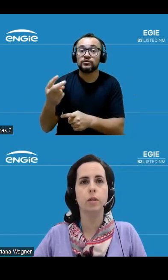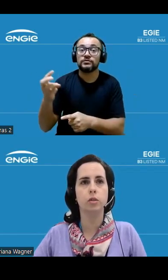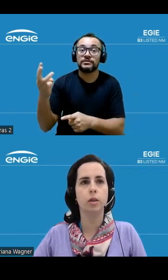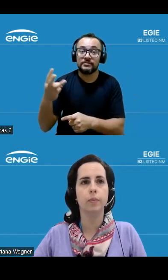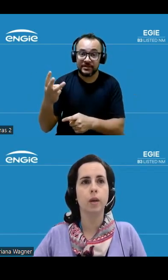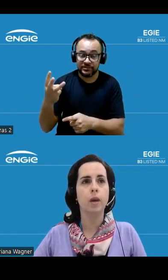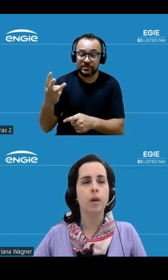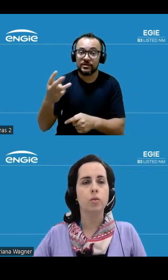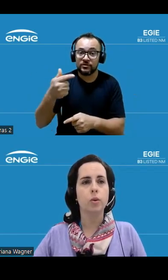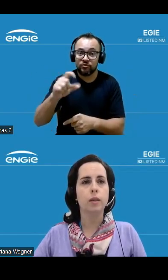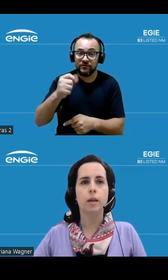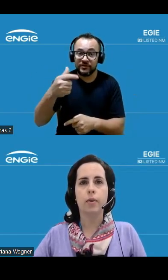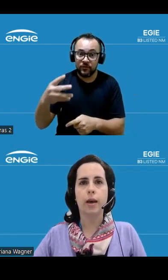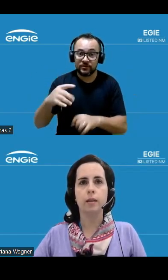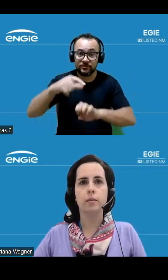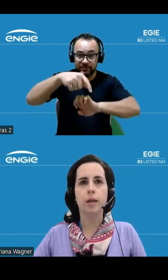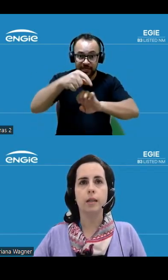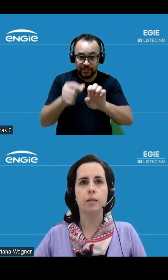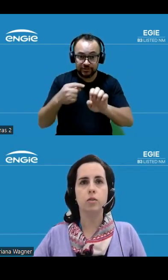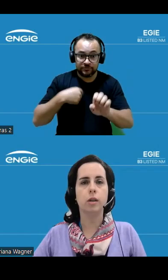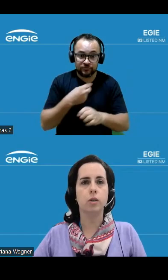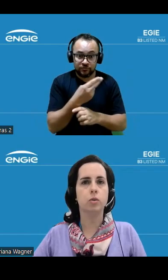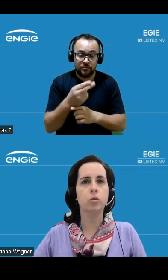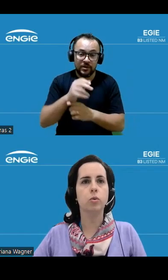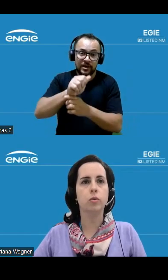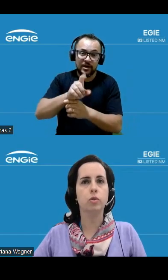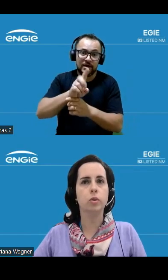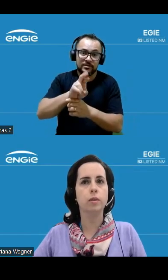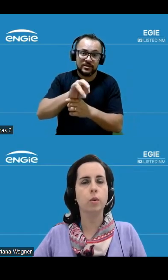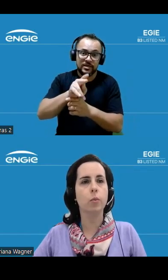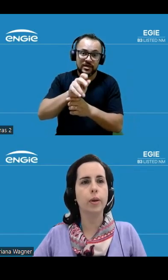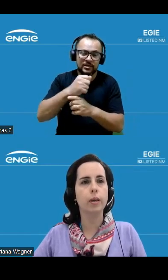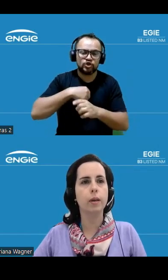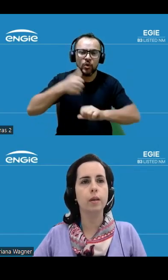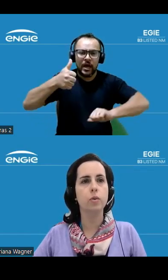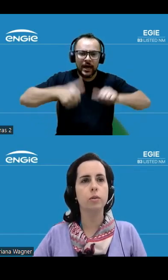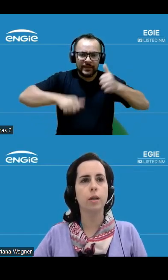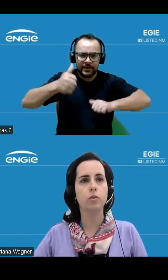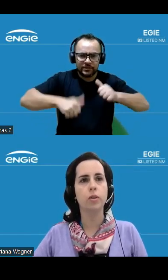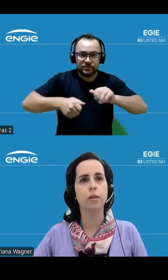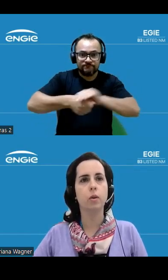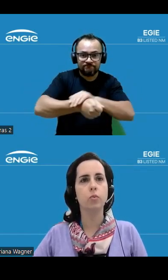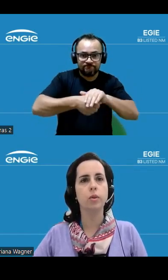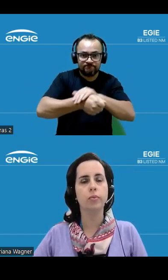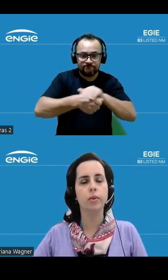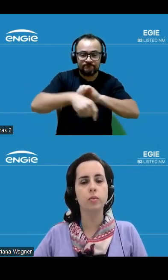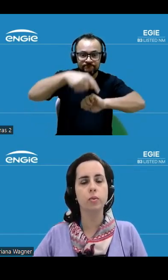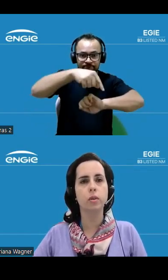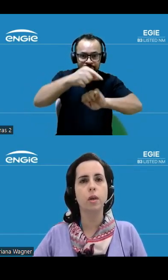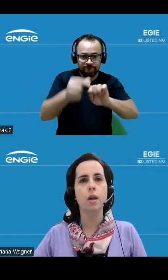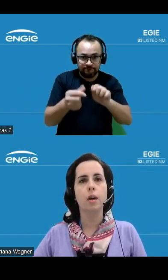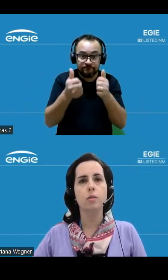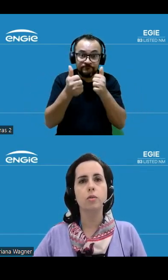Energia. Sou Adriana Wagner, analista de relações com investidores da companhia e gostaria de fazer alguns avisos antes de